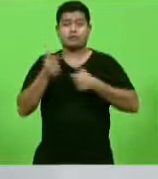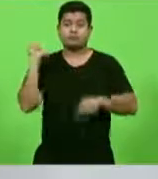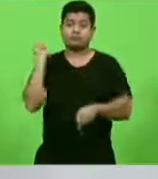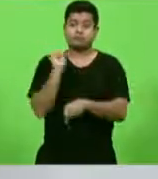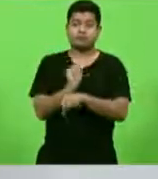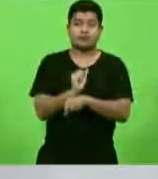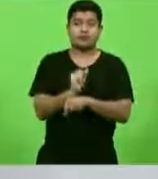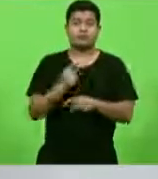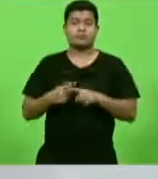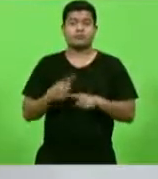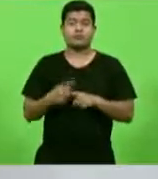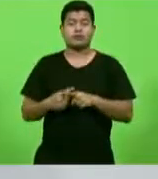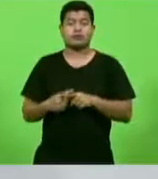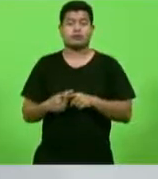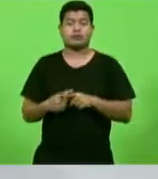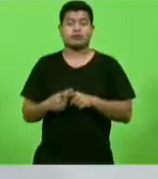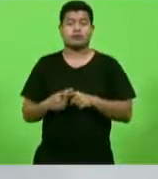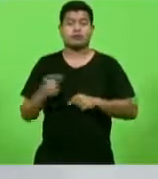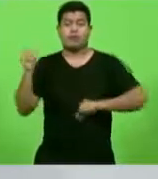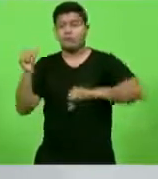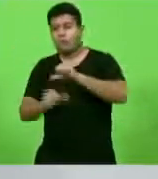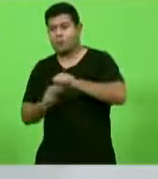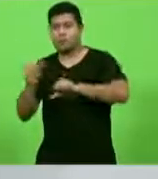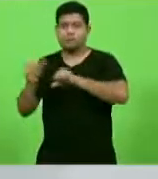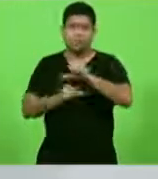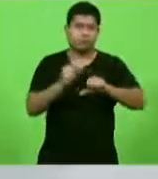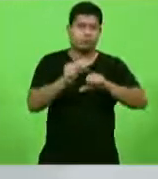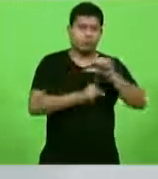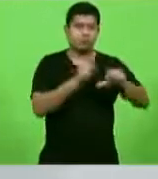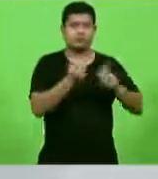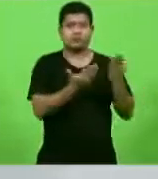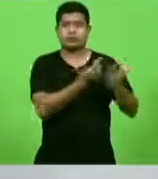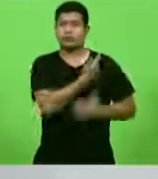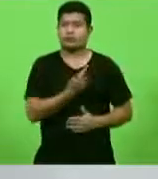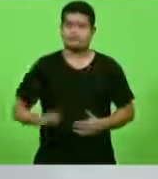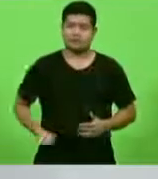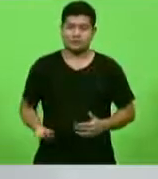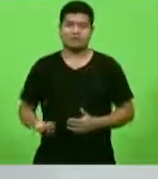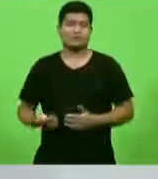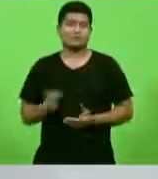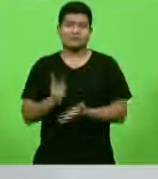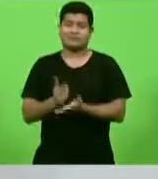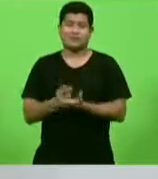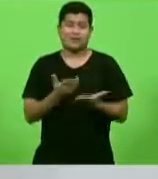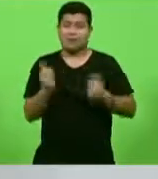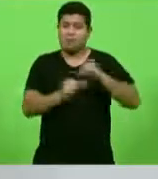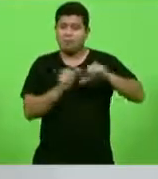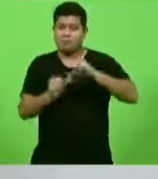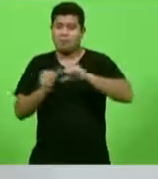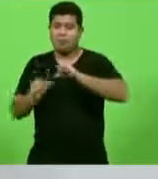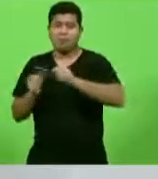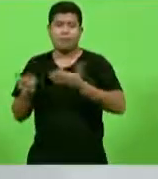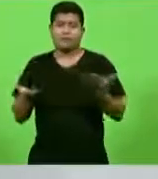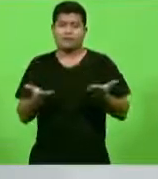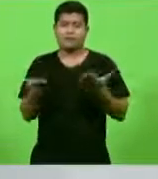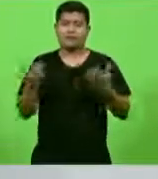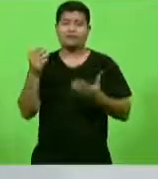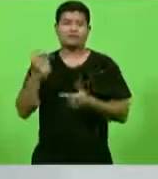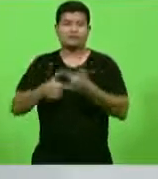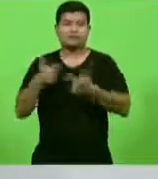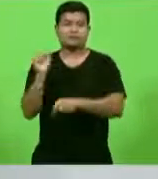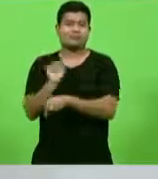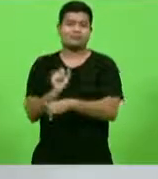devido às constantes mudanças no governo do Estado. Os professores querem continuar